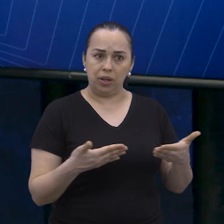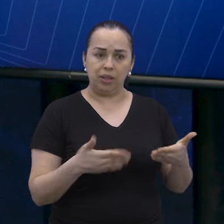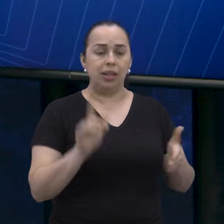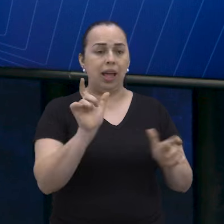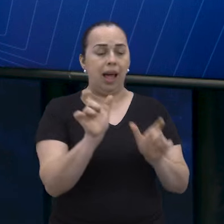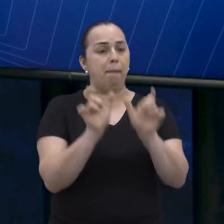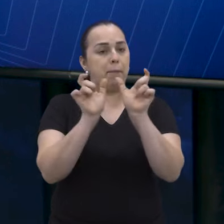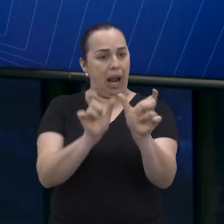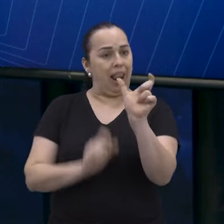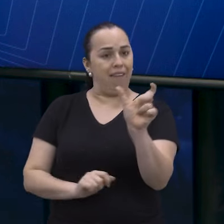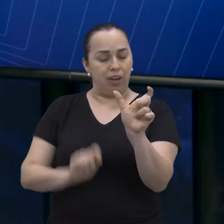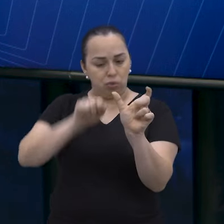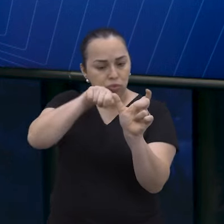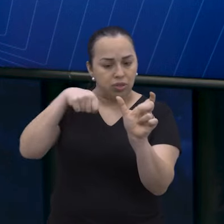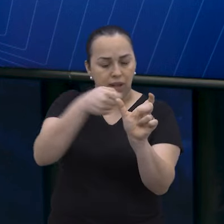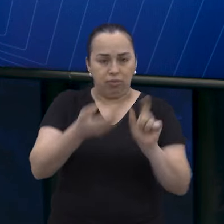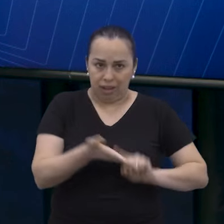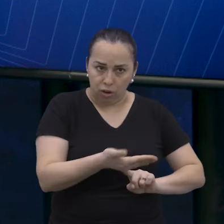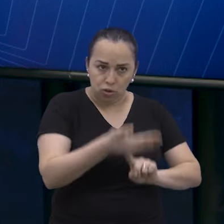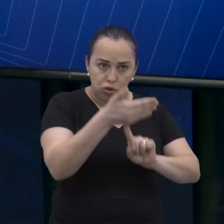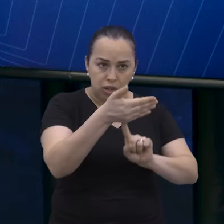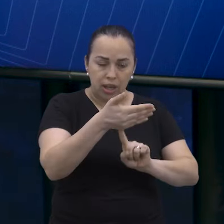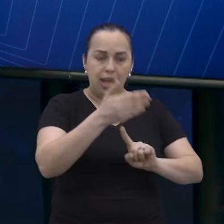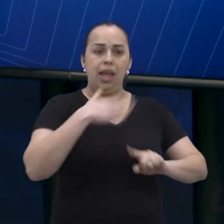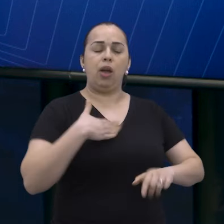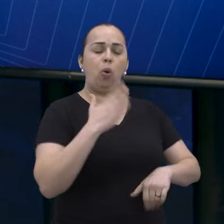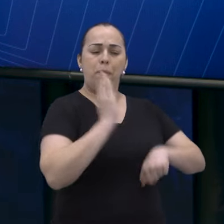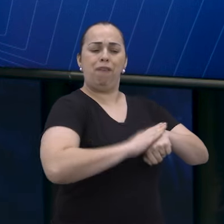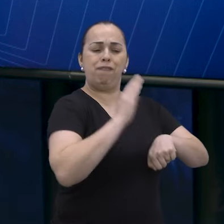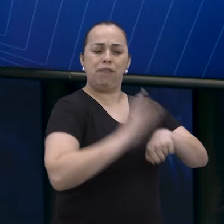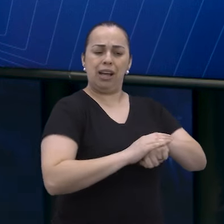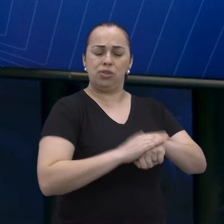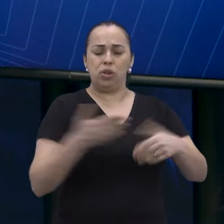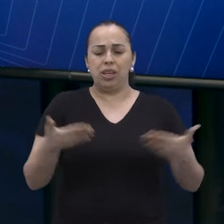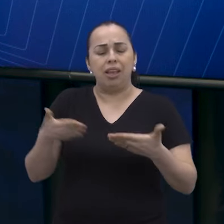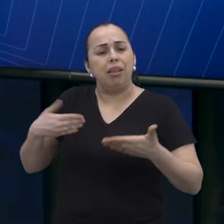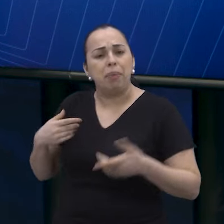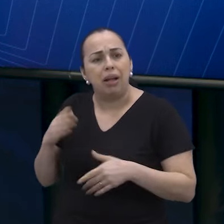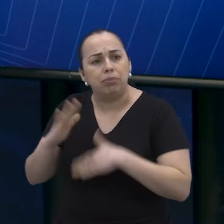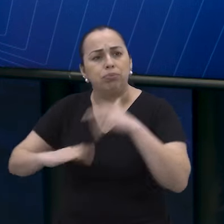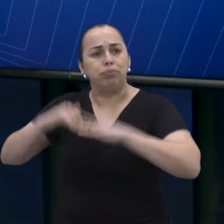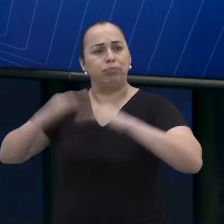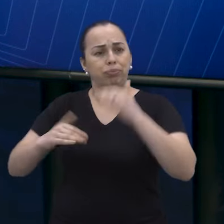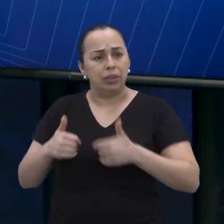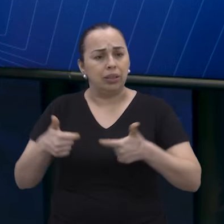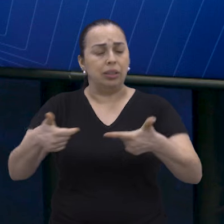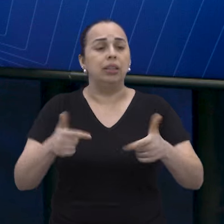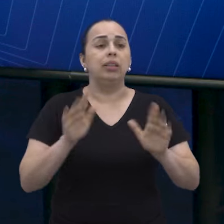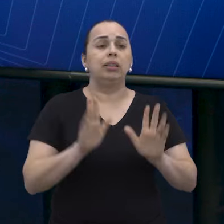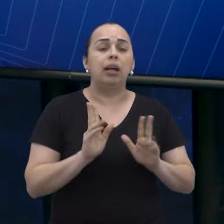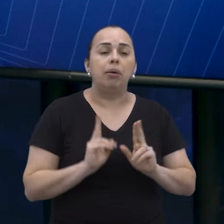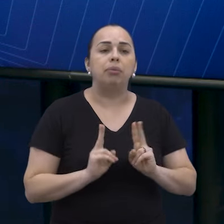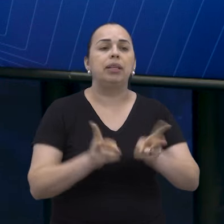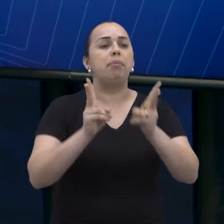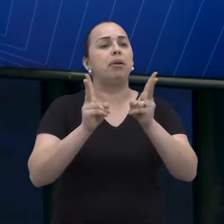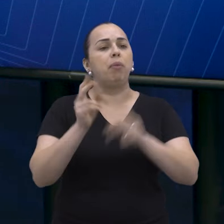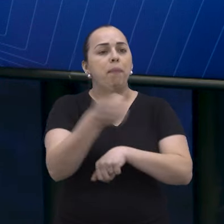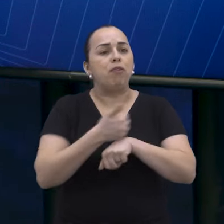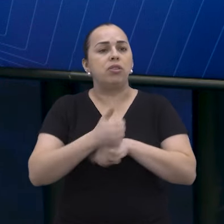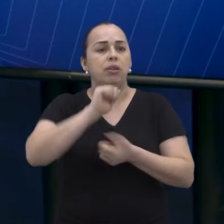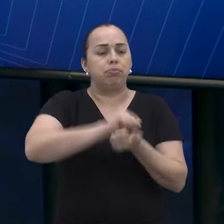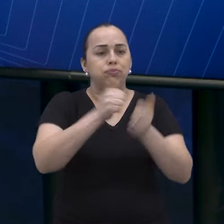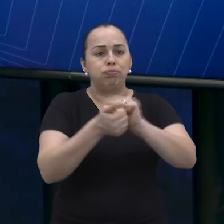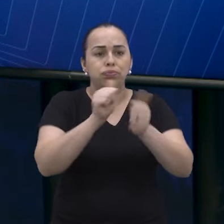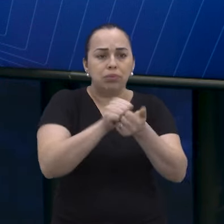logia é o estudo desse fazer. Então o profissional que está inserido no mercado de trabalho, profissionalizado, ele sempre teve que se